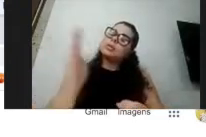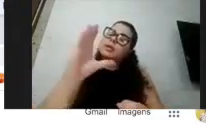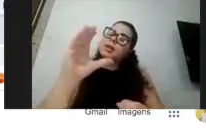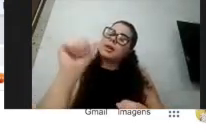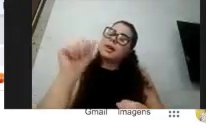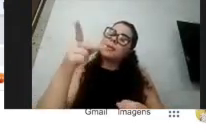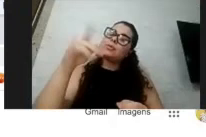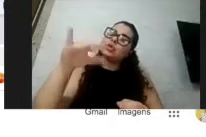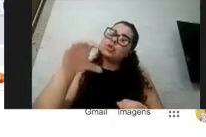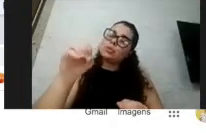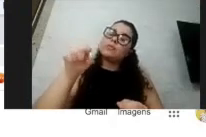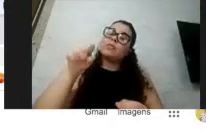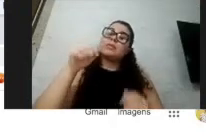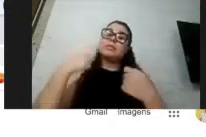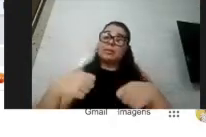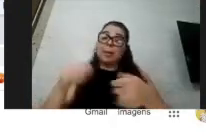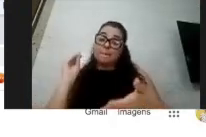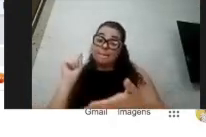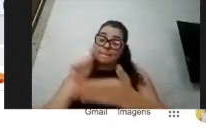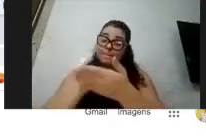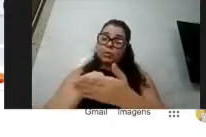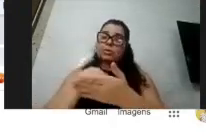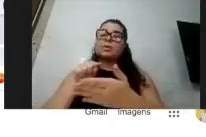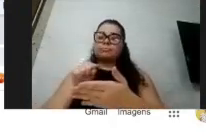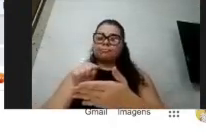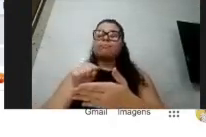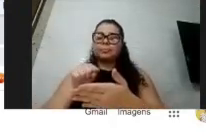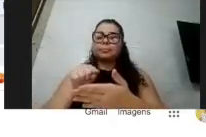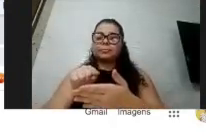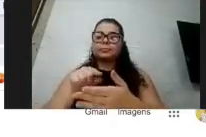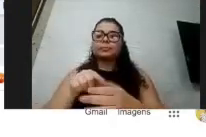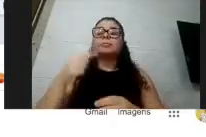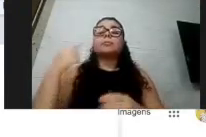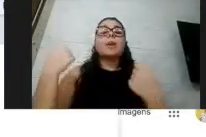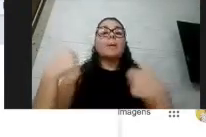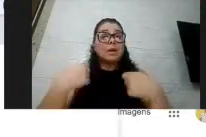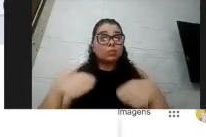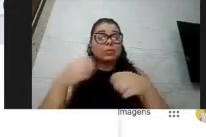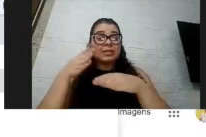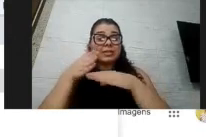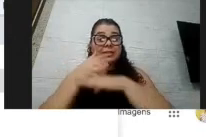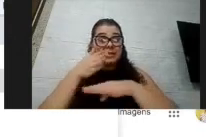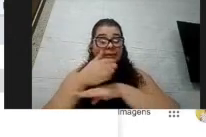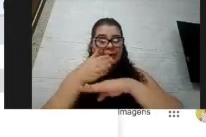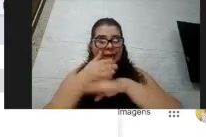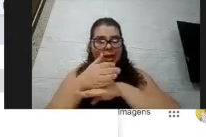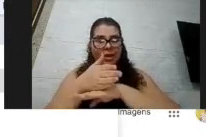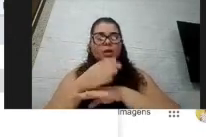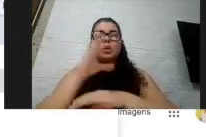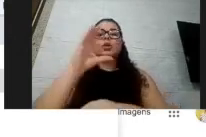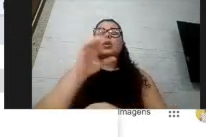caption. senão a legenda não vai abrir para você. Para acessar o Google Classroom, você vai entrar